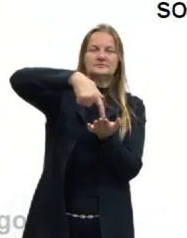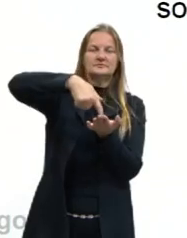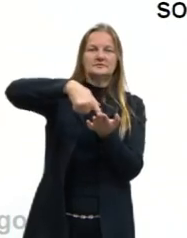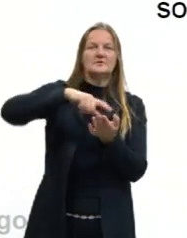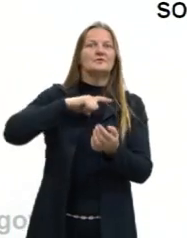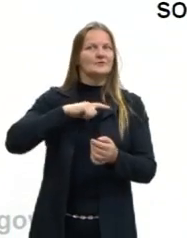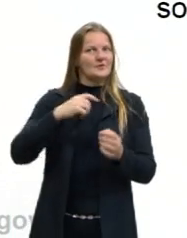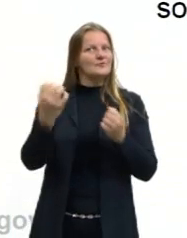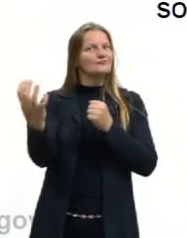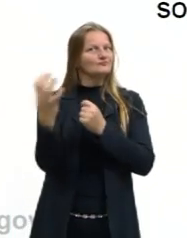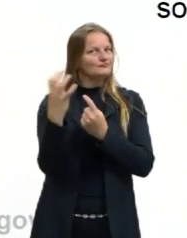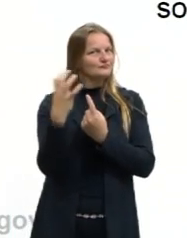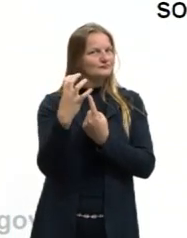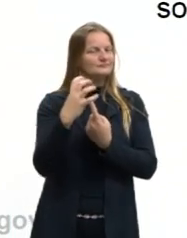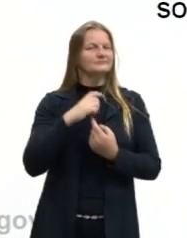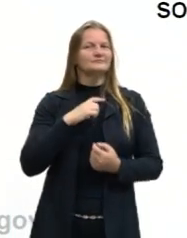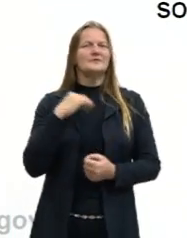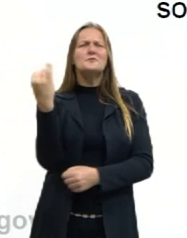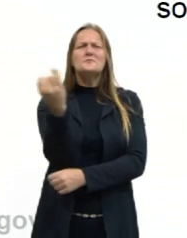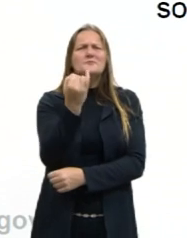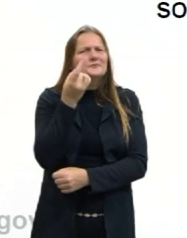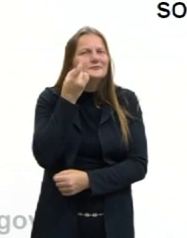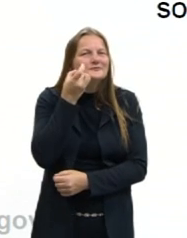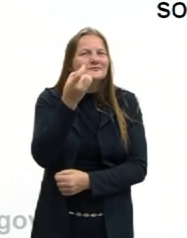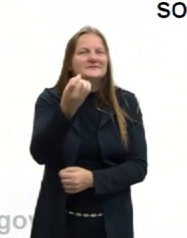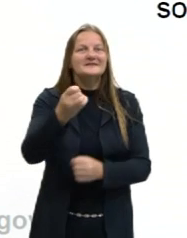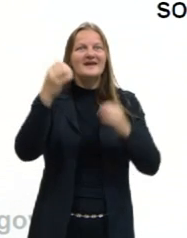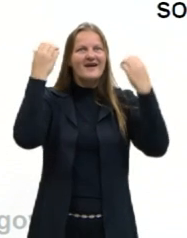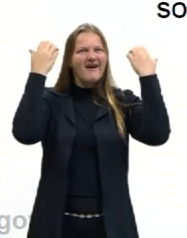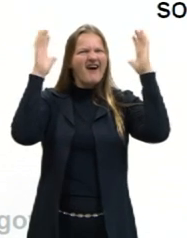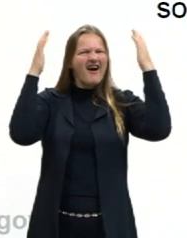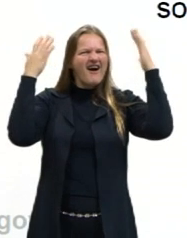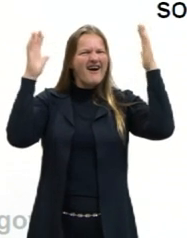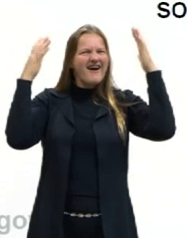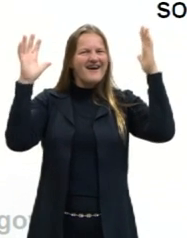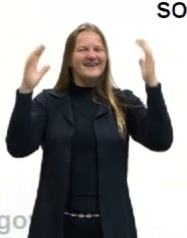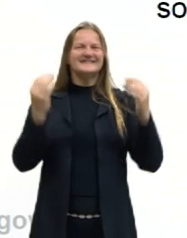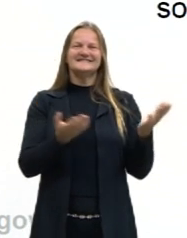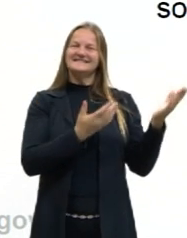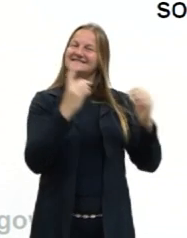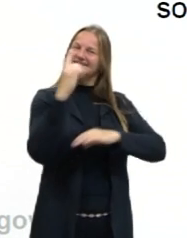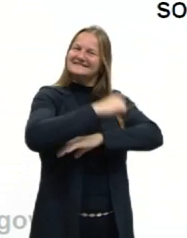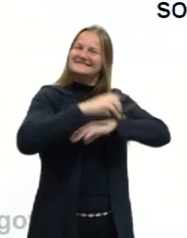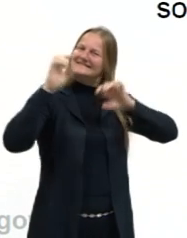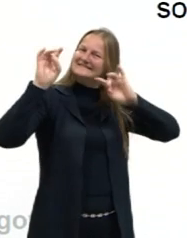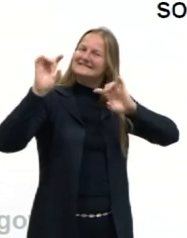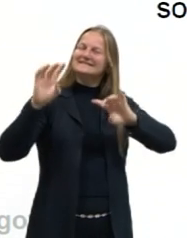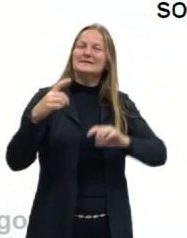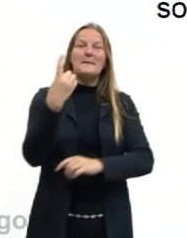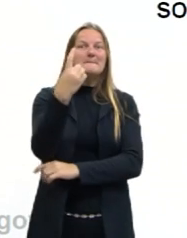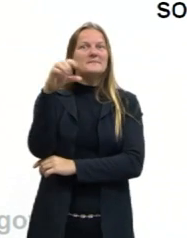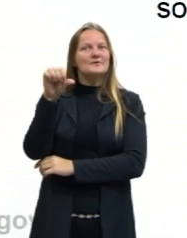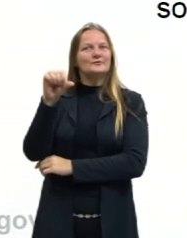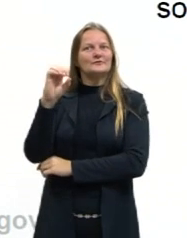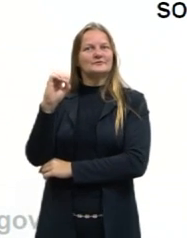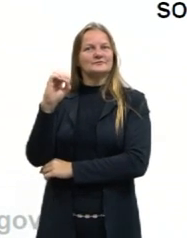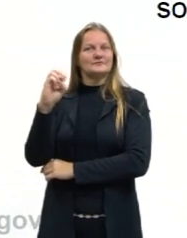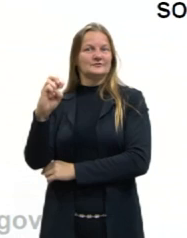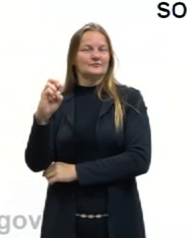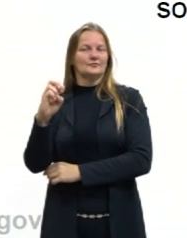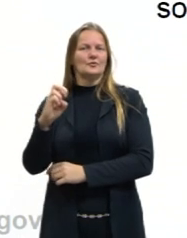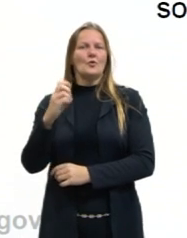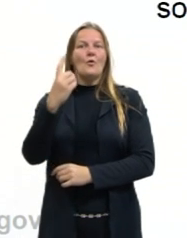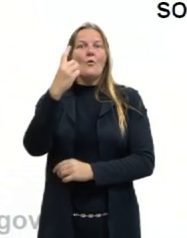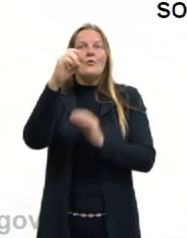relatividade. Então é interessante a gente comemorar essa data para lembrar que em 1905, apesar de já fazer